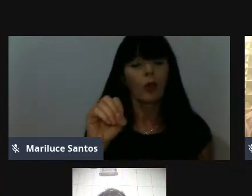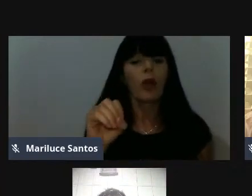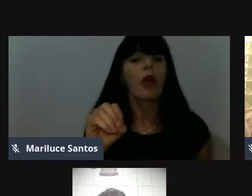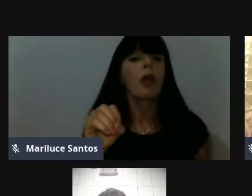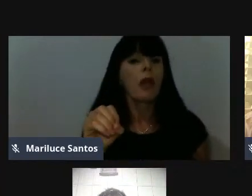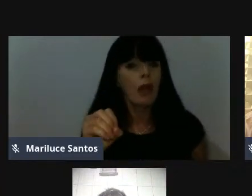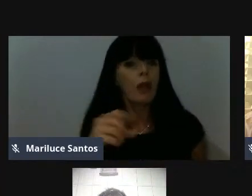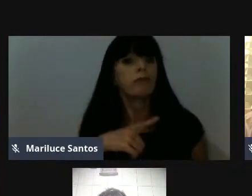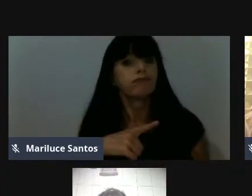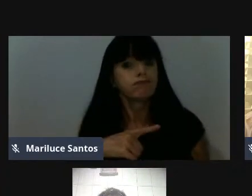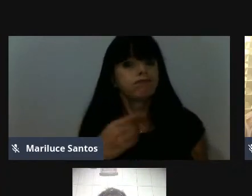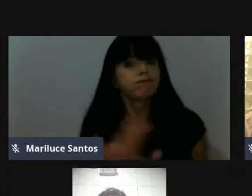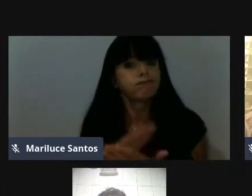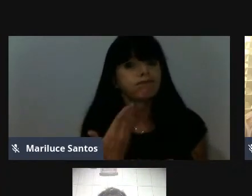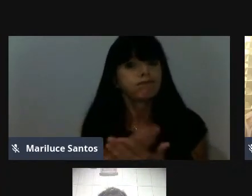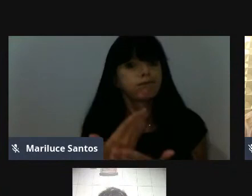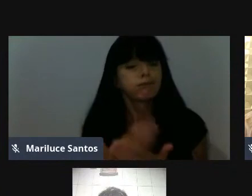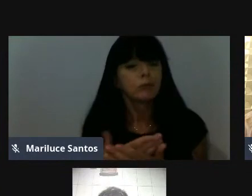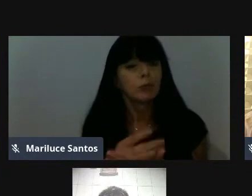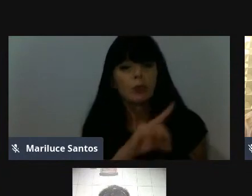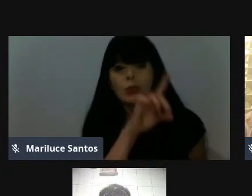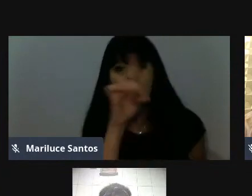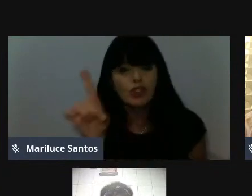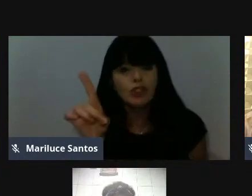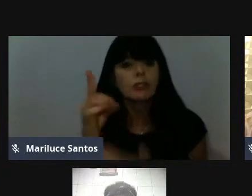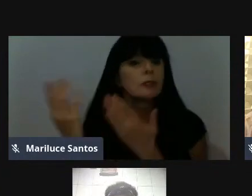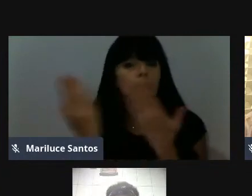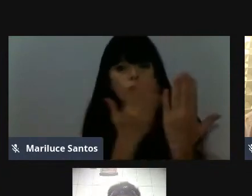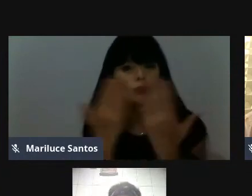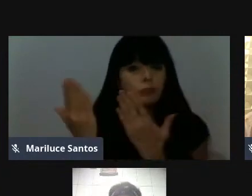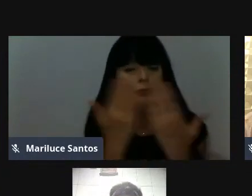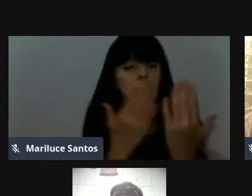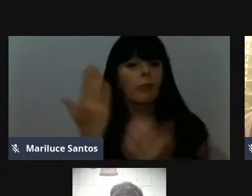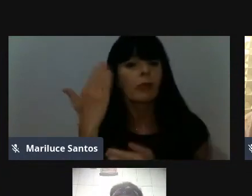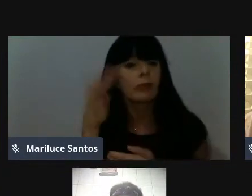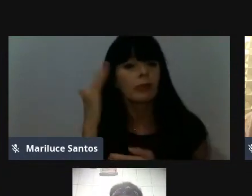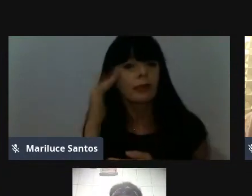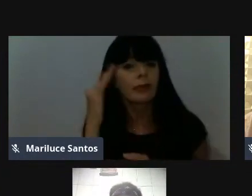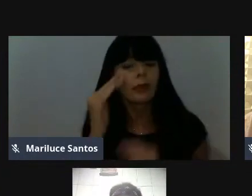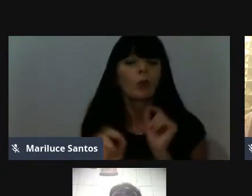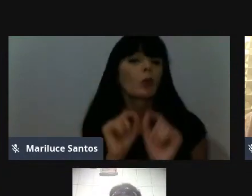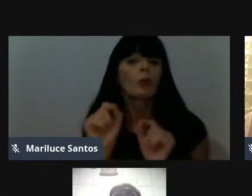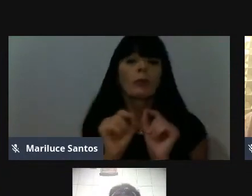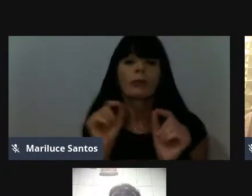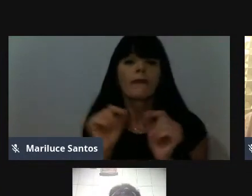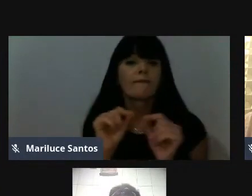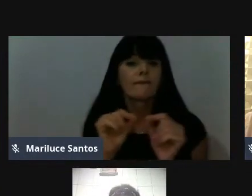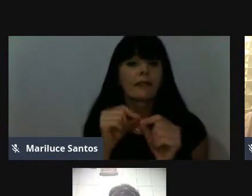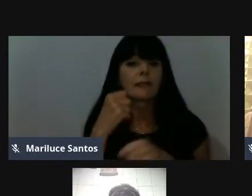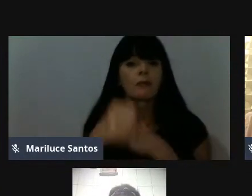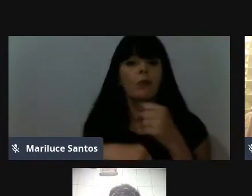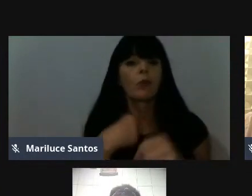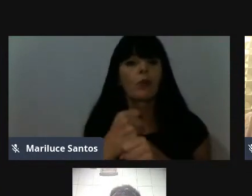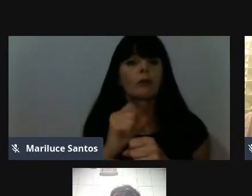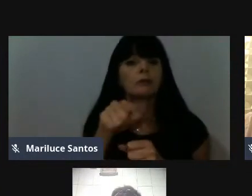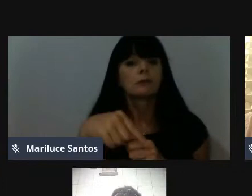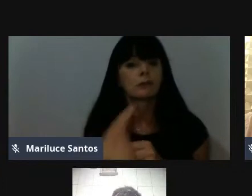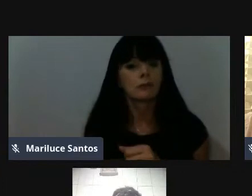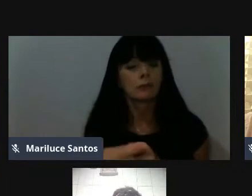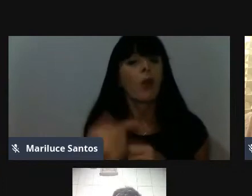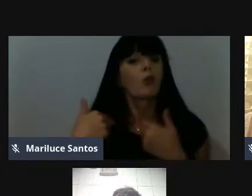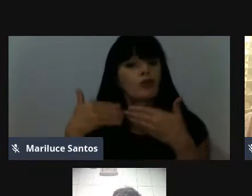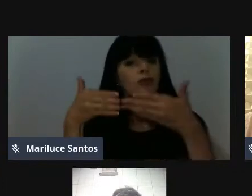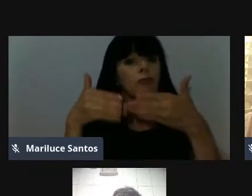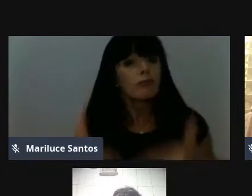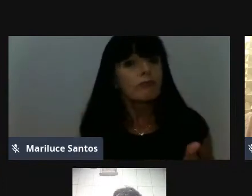fiquei, né? Alguns dias estudando e realmente entendendo o que estava sendo feito para o ano seguinte, então, eu cheguei lá preparado, por quê?